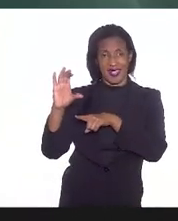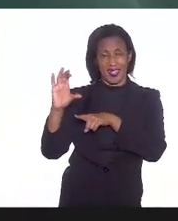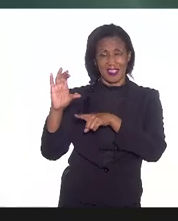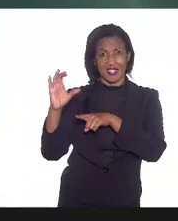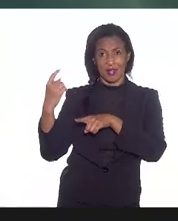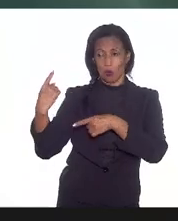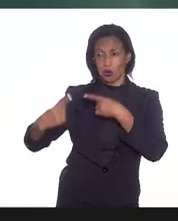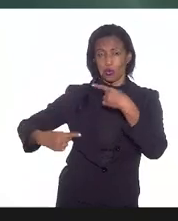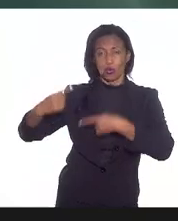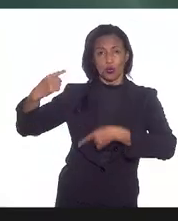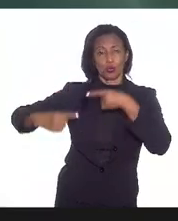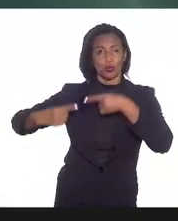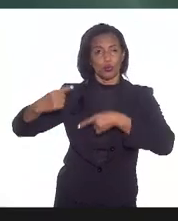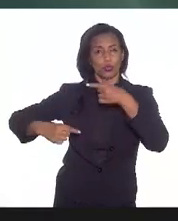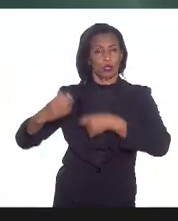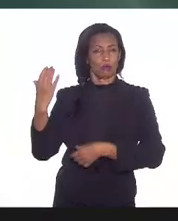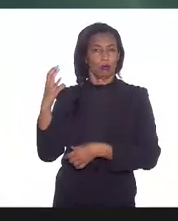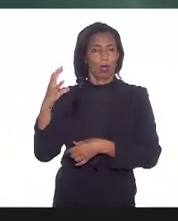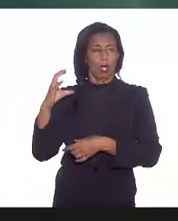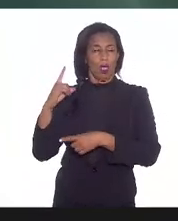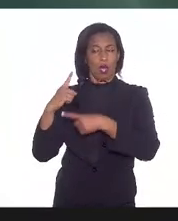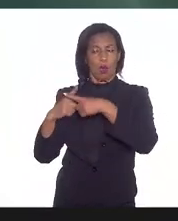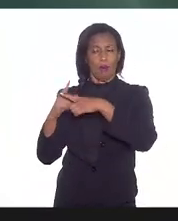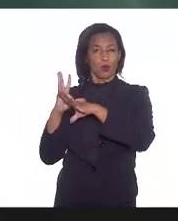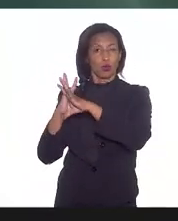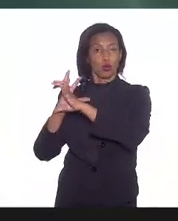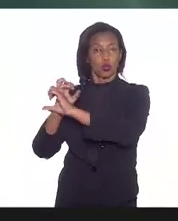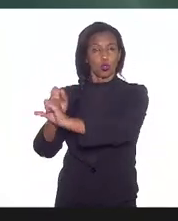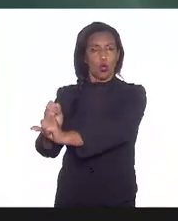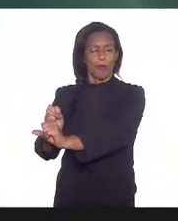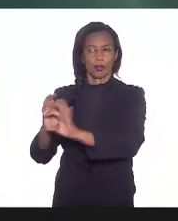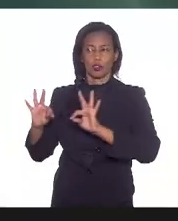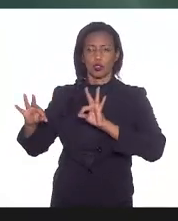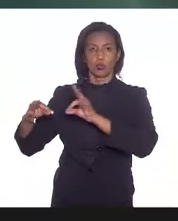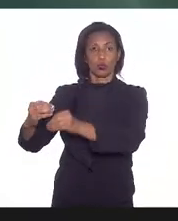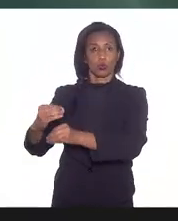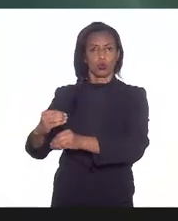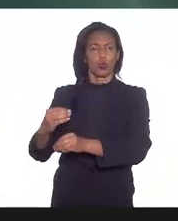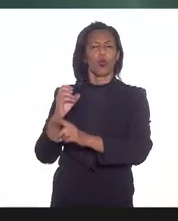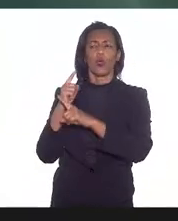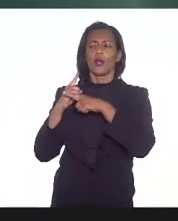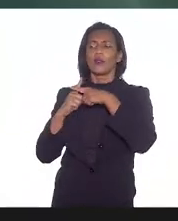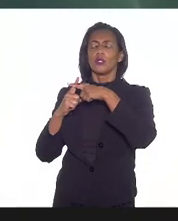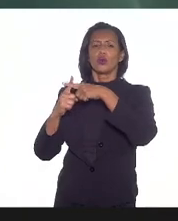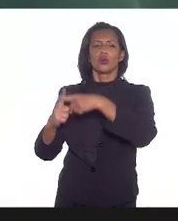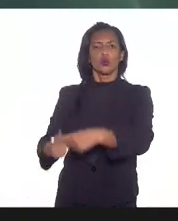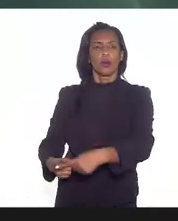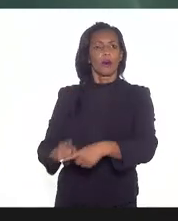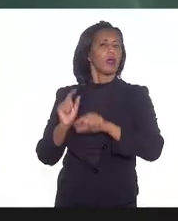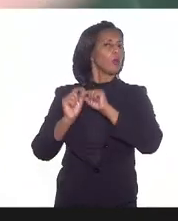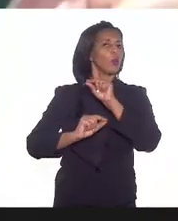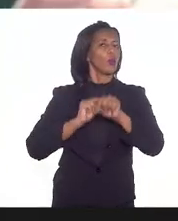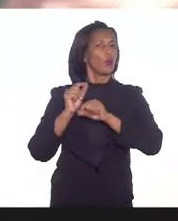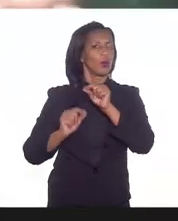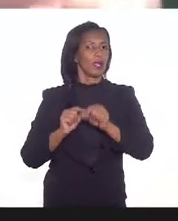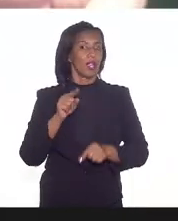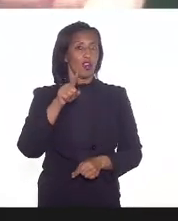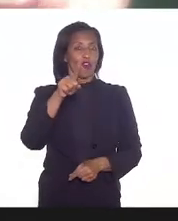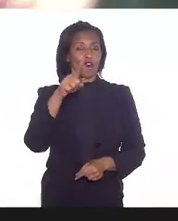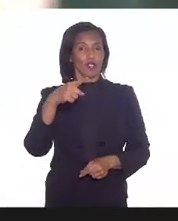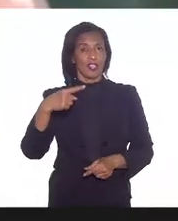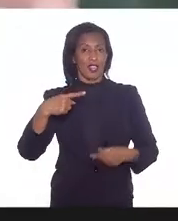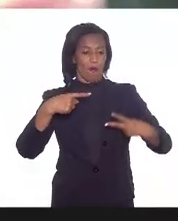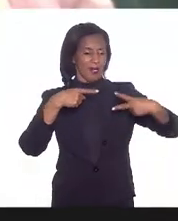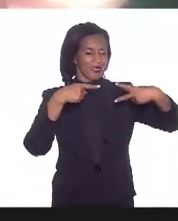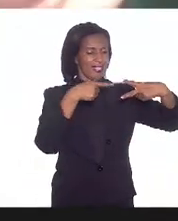discussão científica é uma soma vetorial para aqueles que se lembram que é uma soma vetorial você tem uma seta apontando